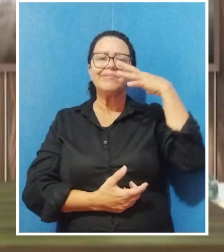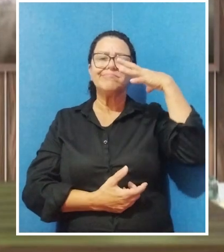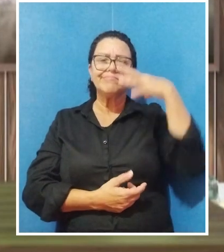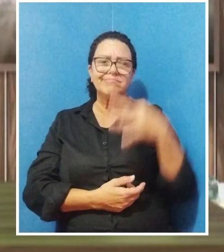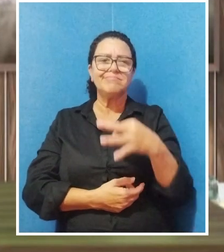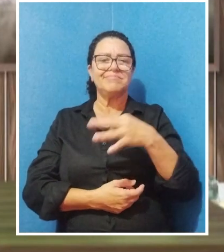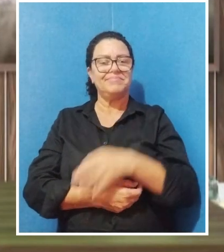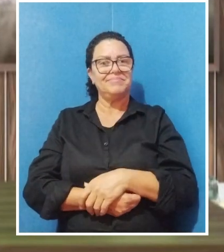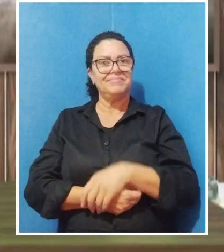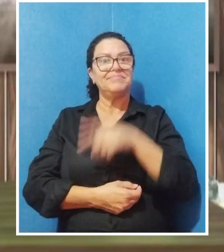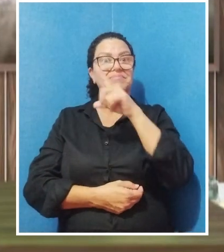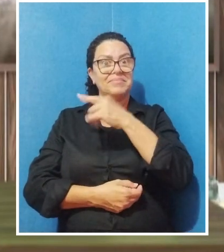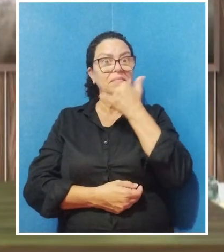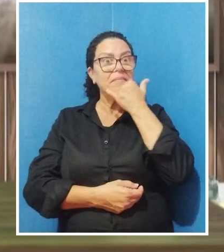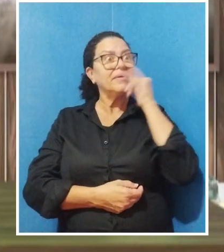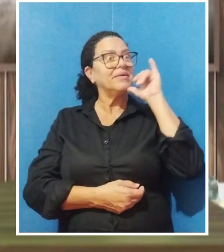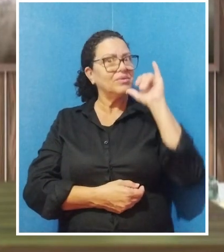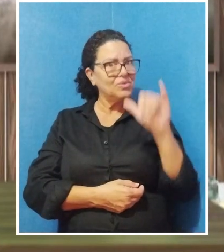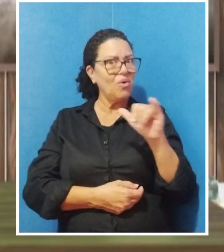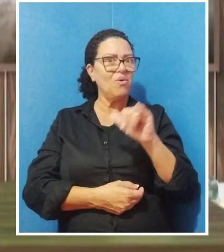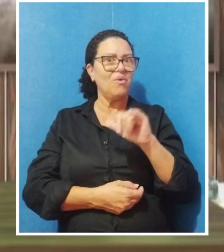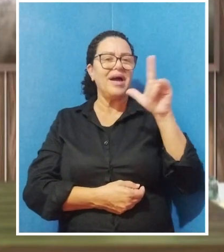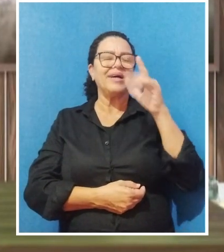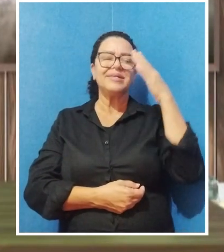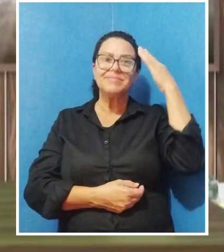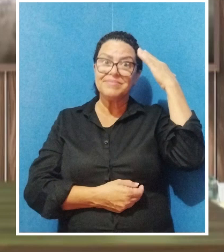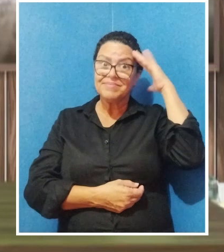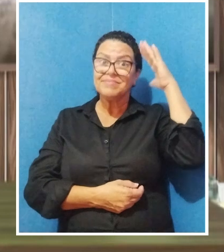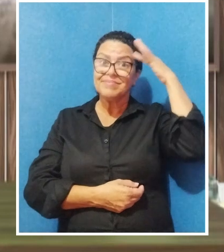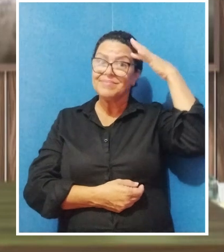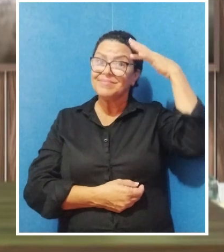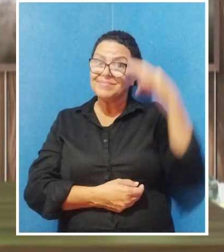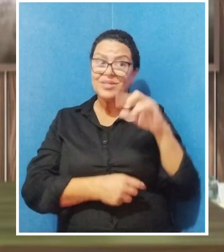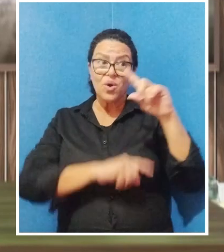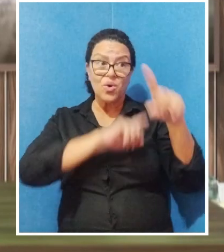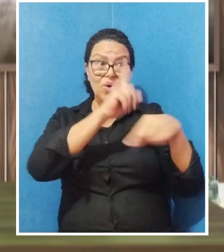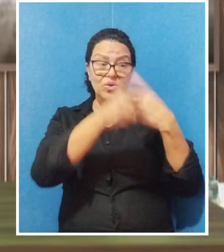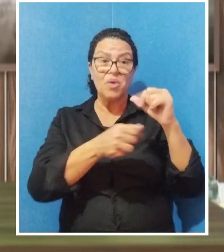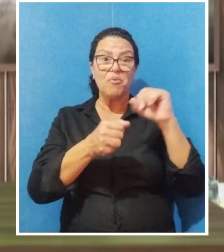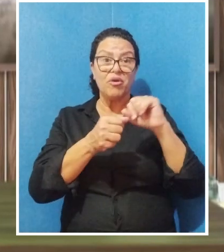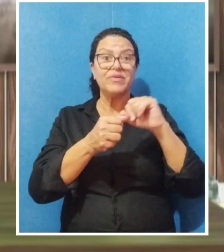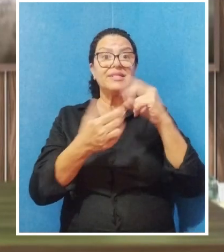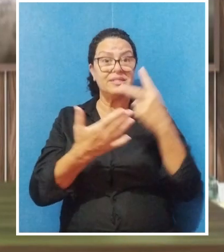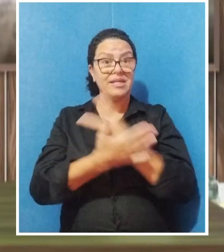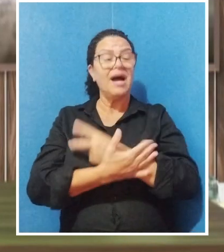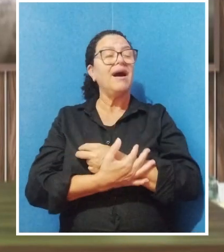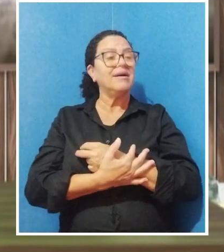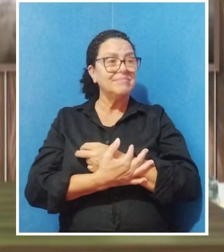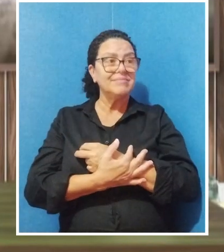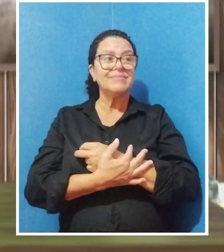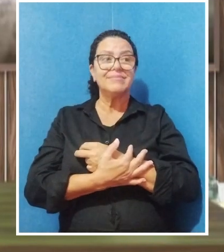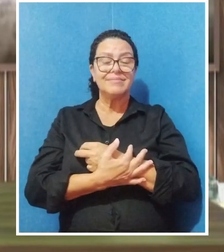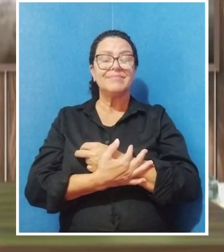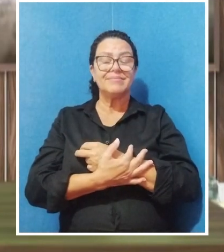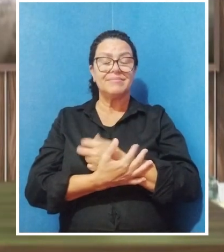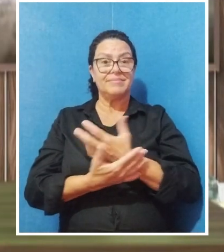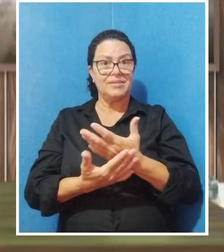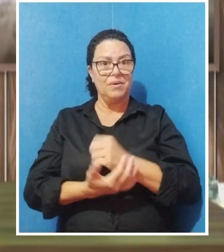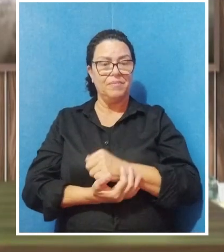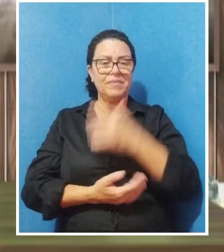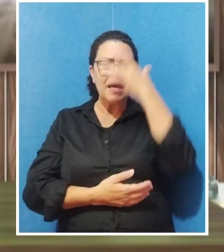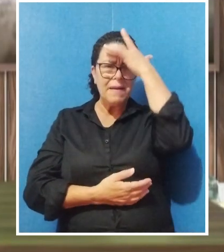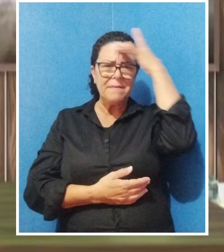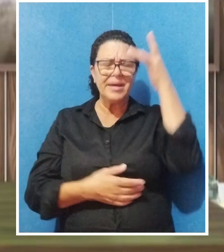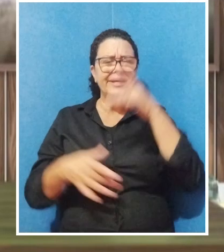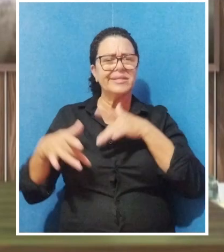compreensivo. Ele é perdoador. Ele compreende o que os outros podem fazer de errado. A